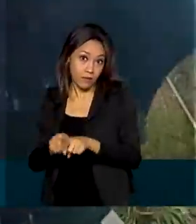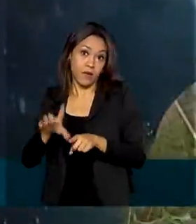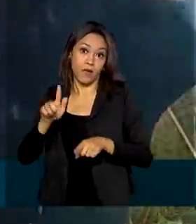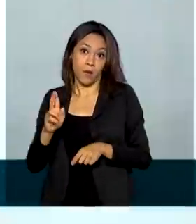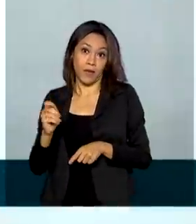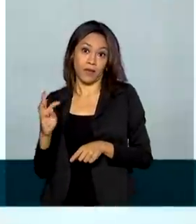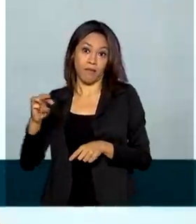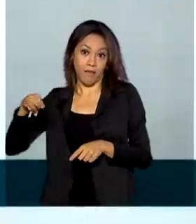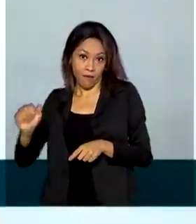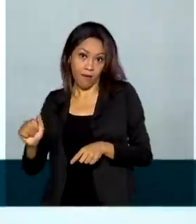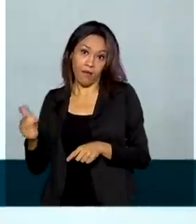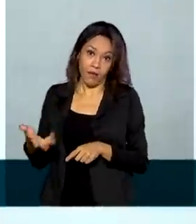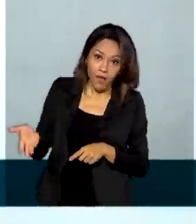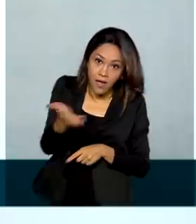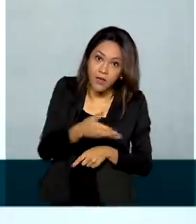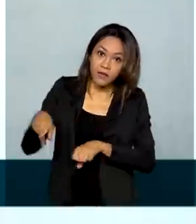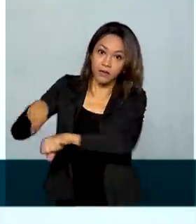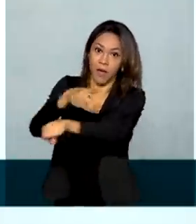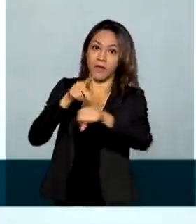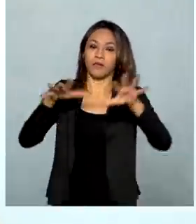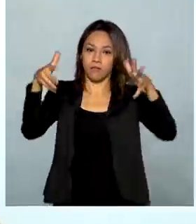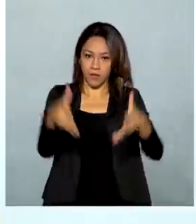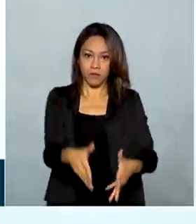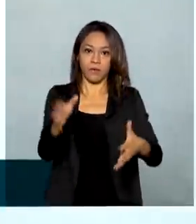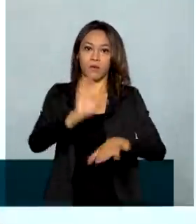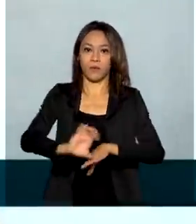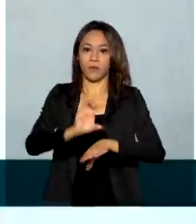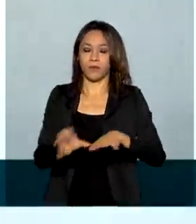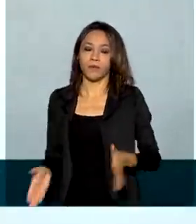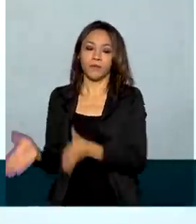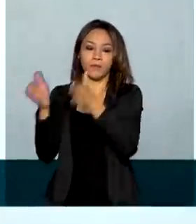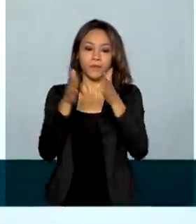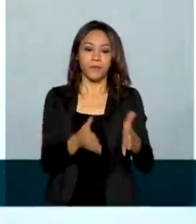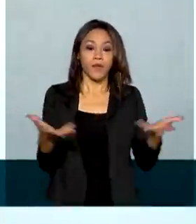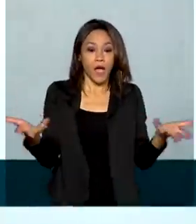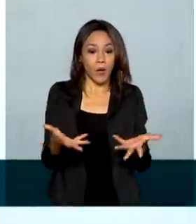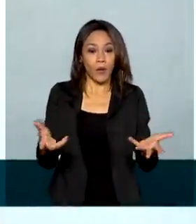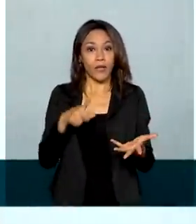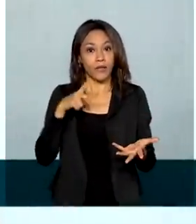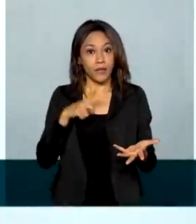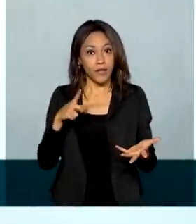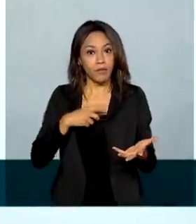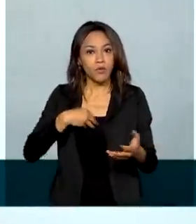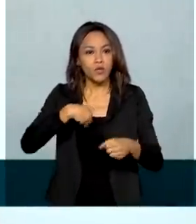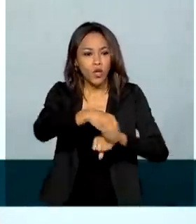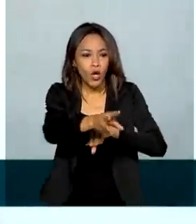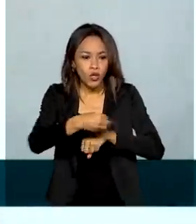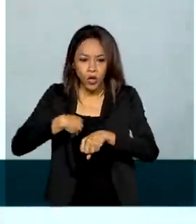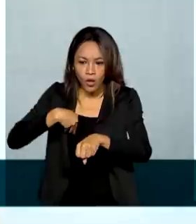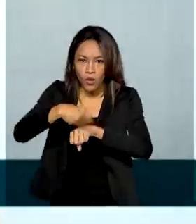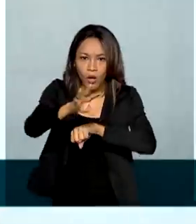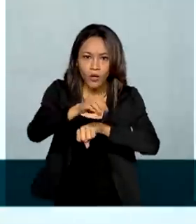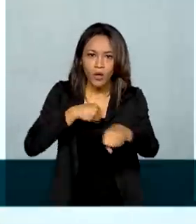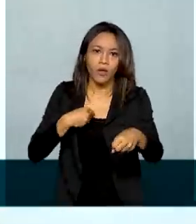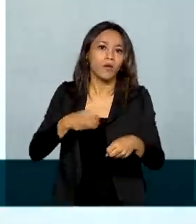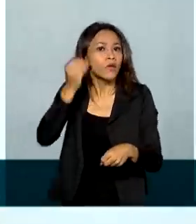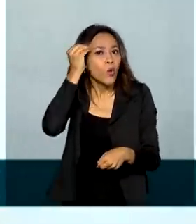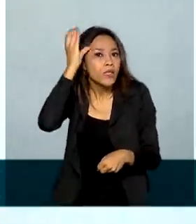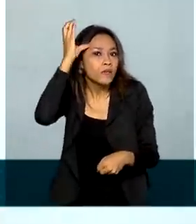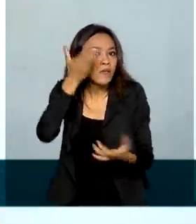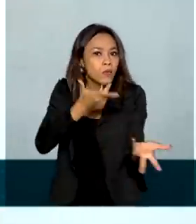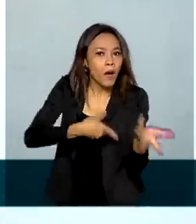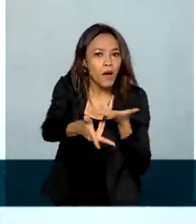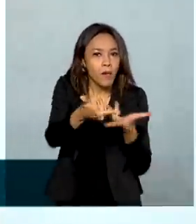participaram. São alunos de vários países que agora têm uma rede formada de troca de informações, de troca de conhecimentos que